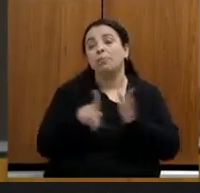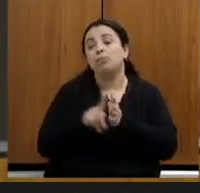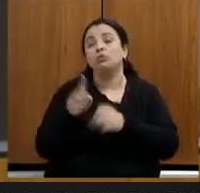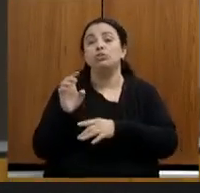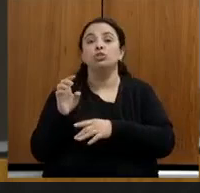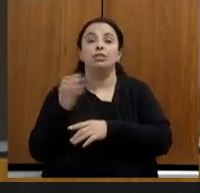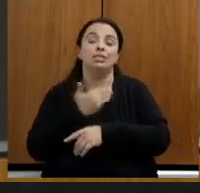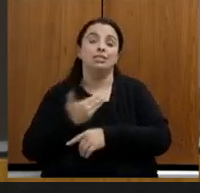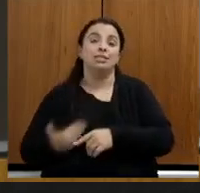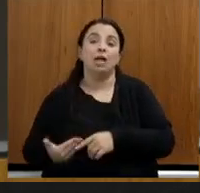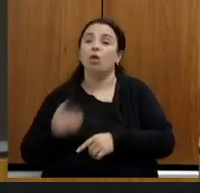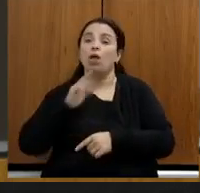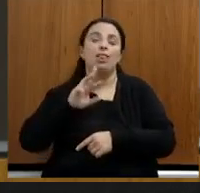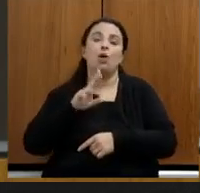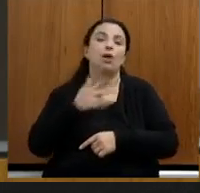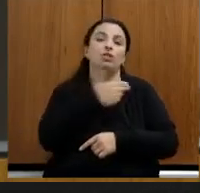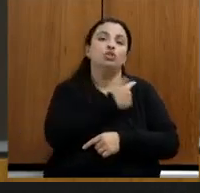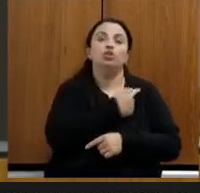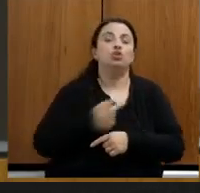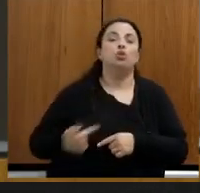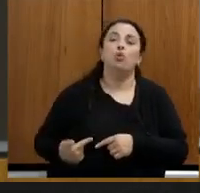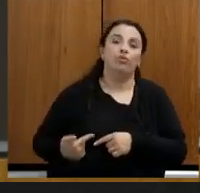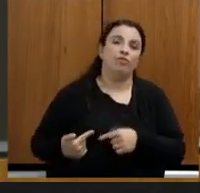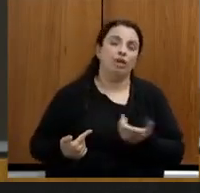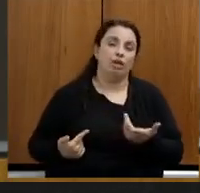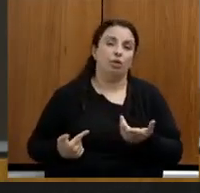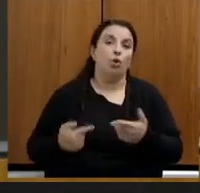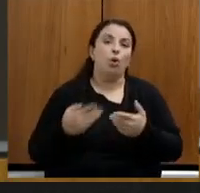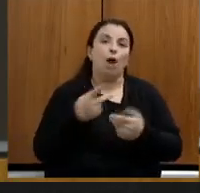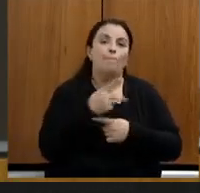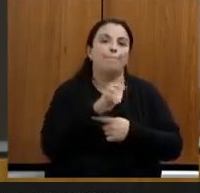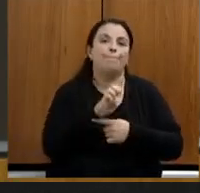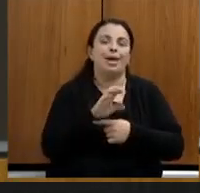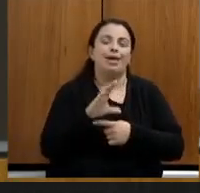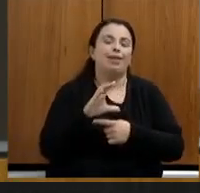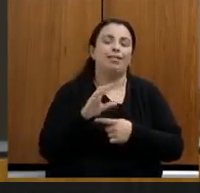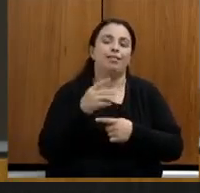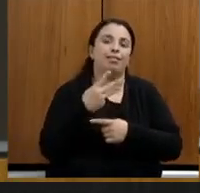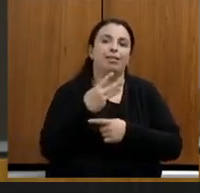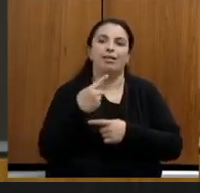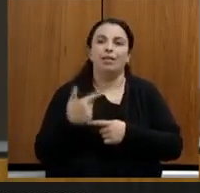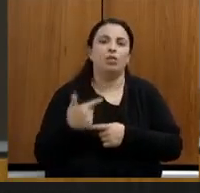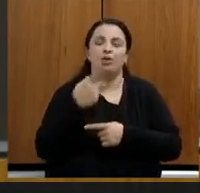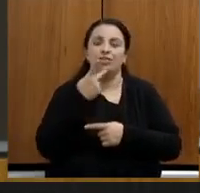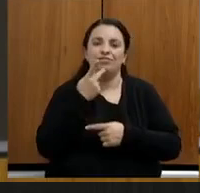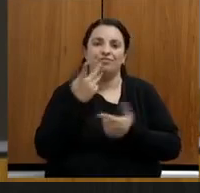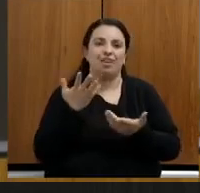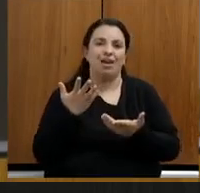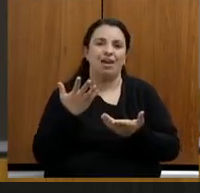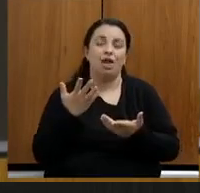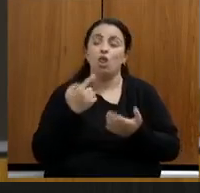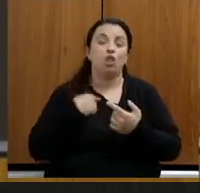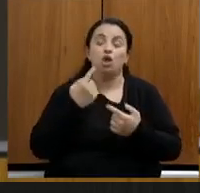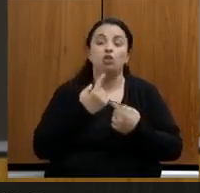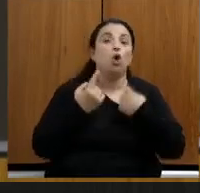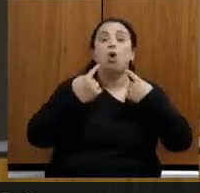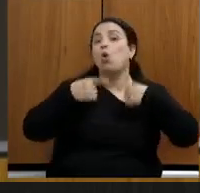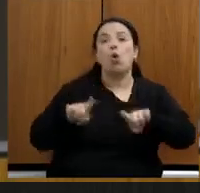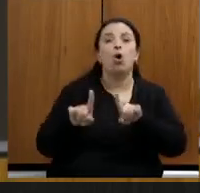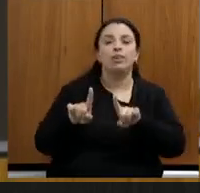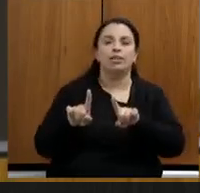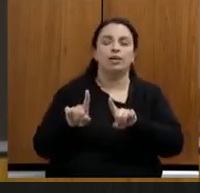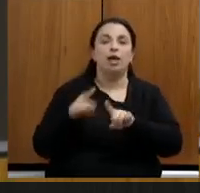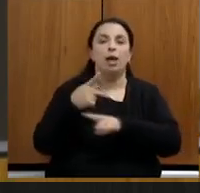que é a PEC 32 institucionalizando a rachadinha e a corrupção na Constituição Federal nós somos contra a PEC 32 somos